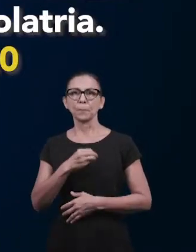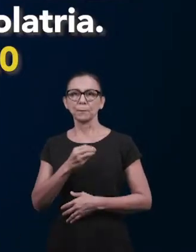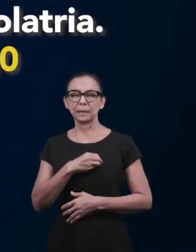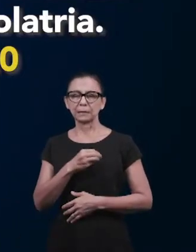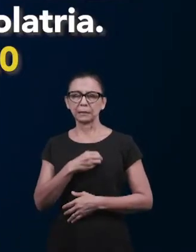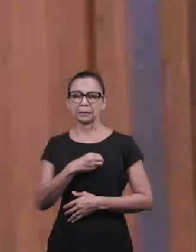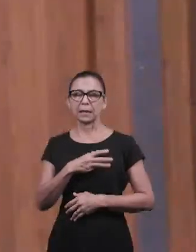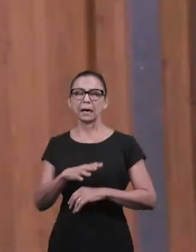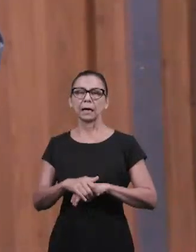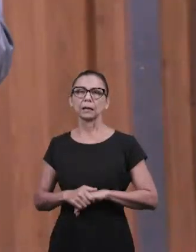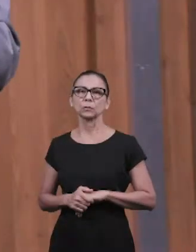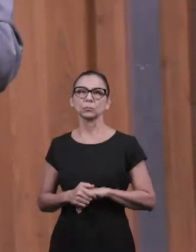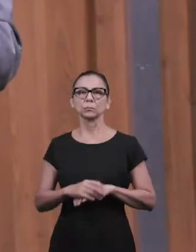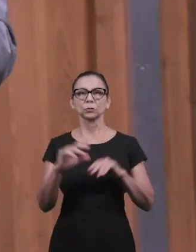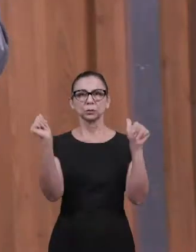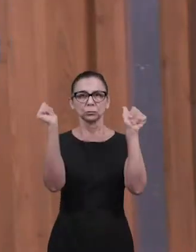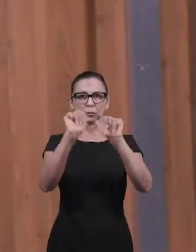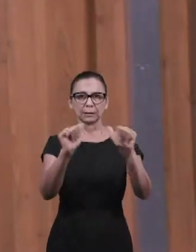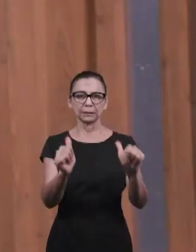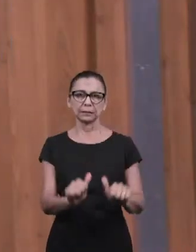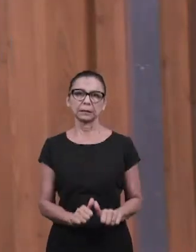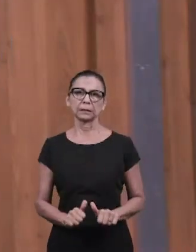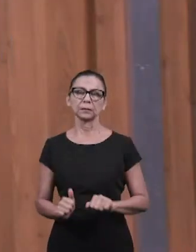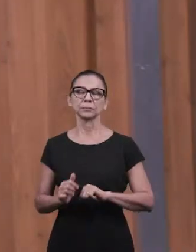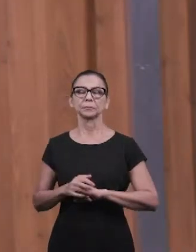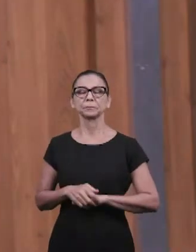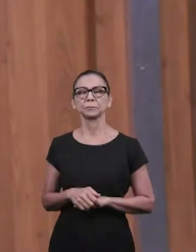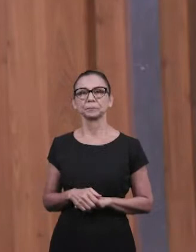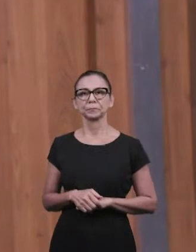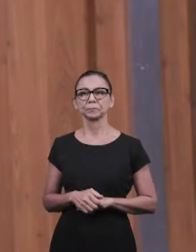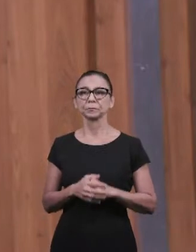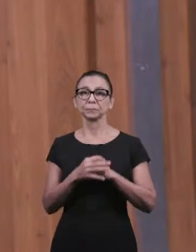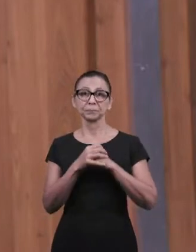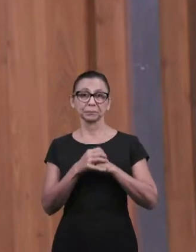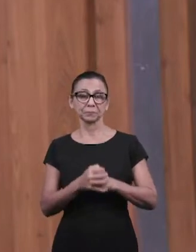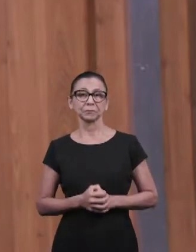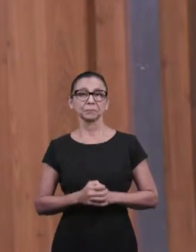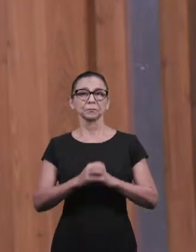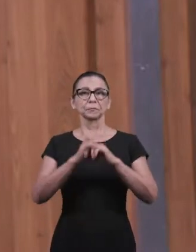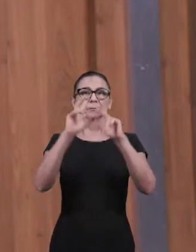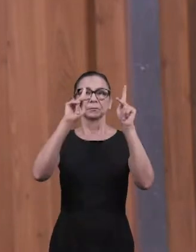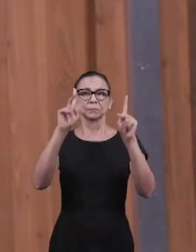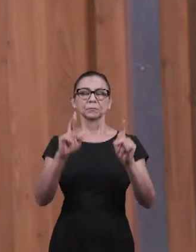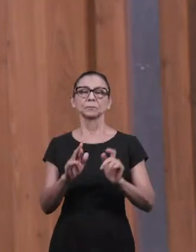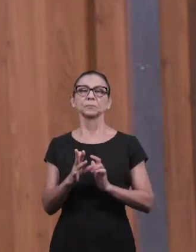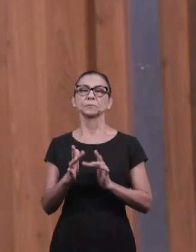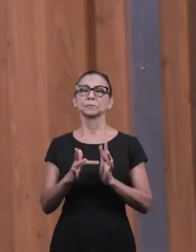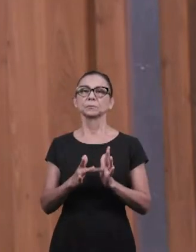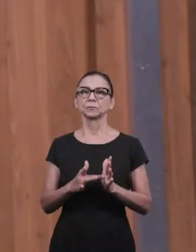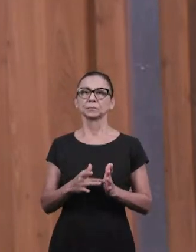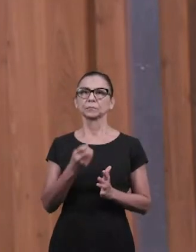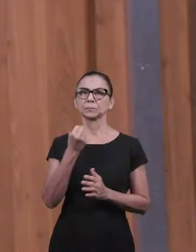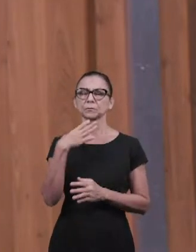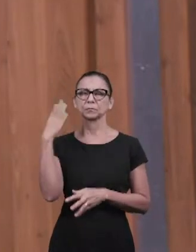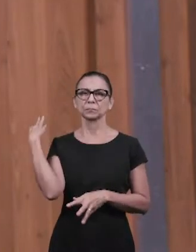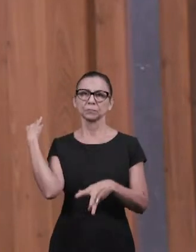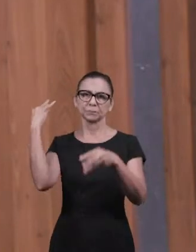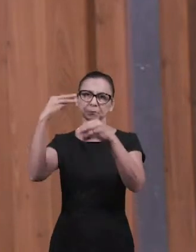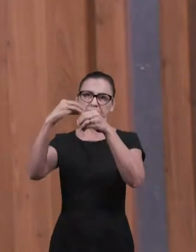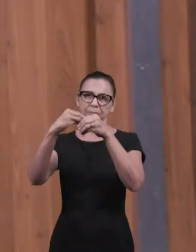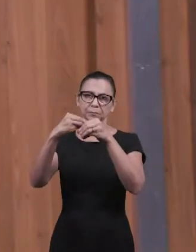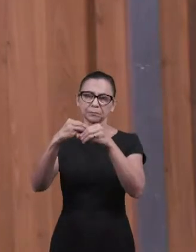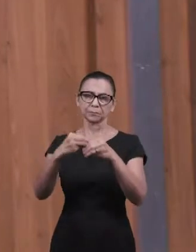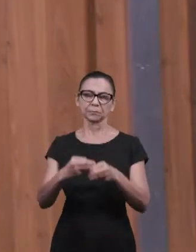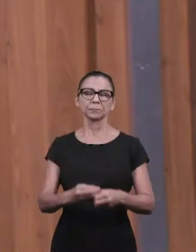A paz do Senhor Jesus. Amém, Rebeca, paz do Senhor Jesus. Muito boa a conclusão da resposta no livro de Apocalipse. Você